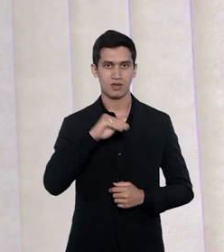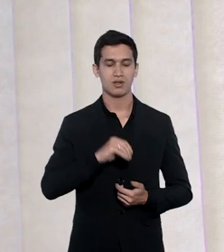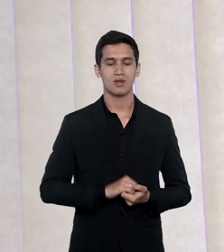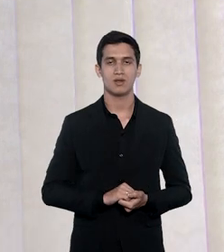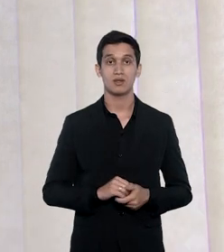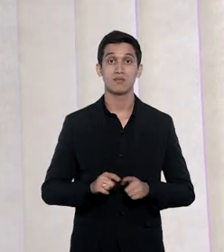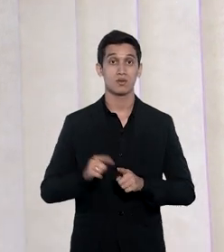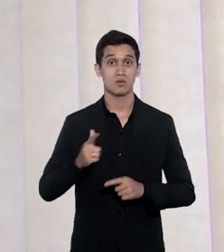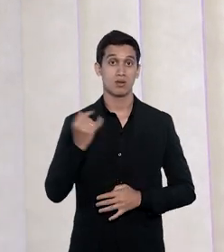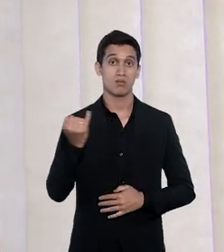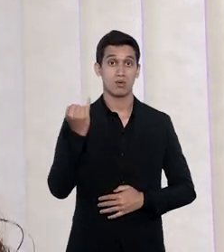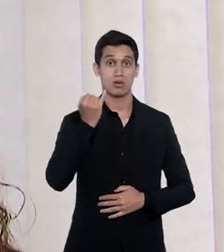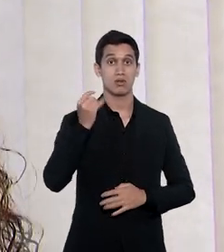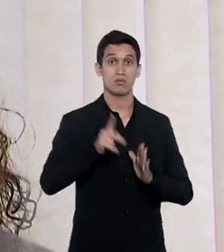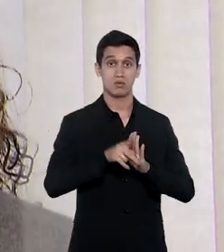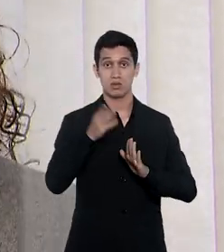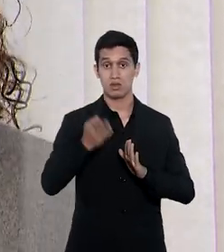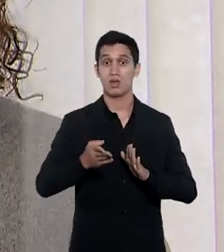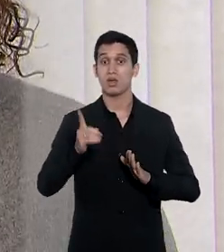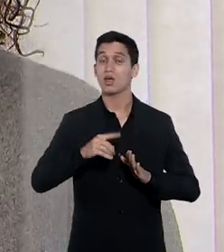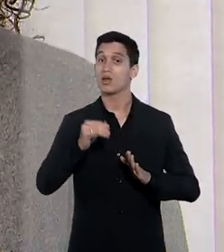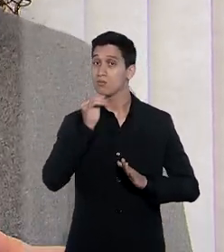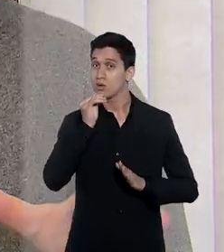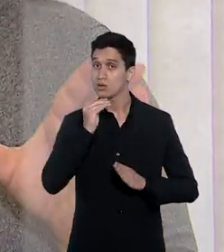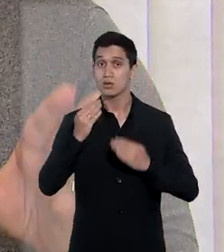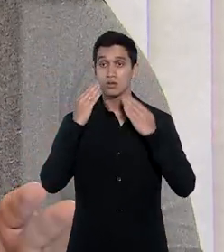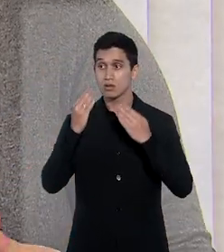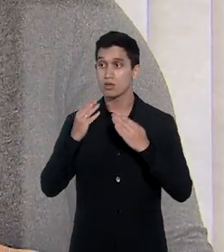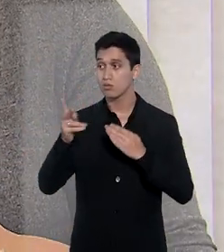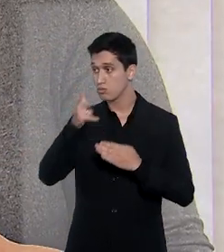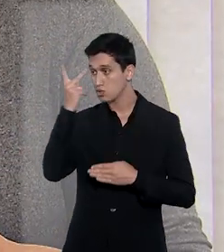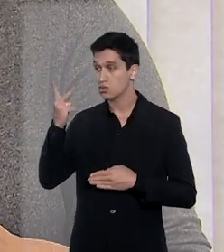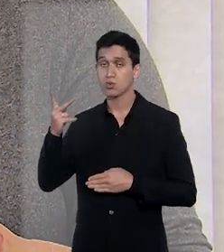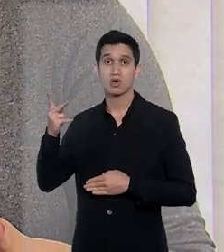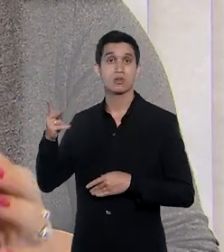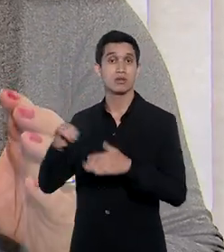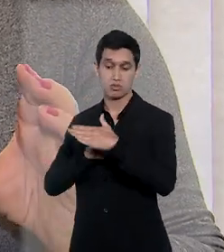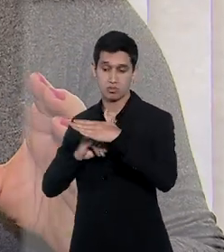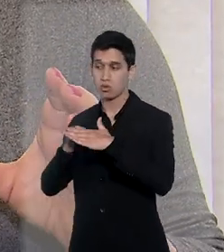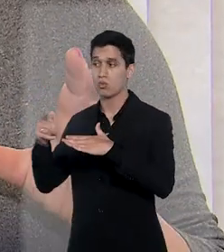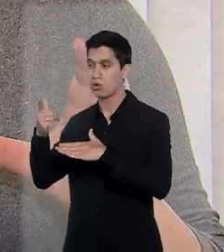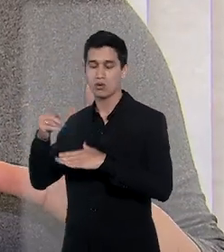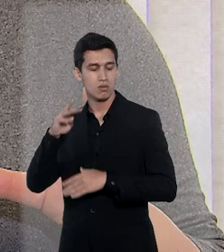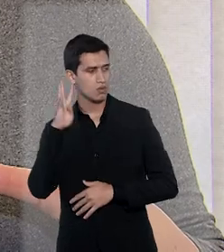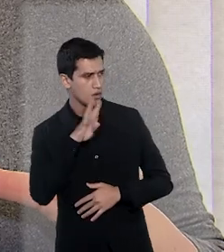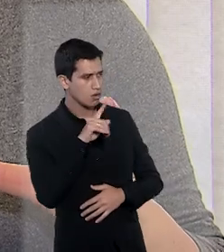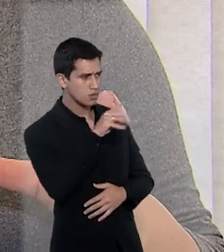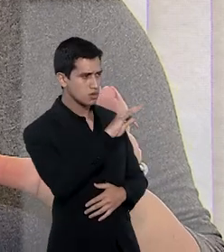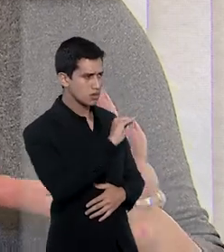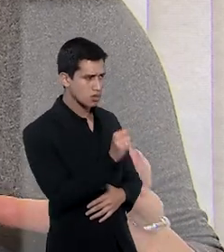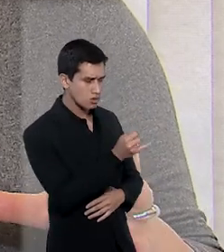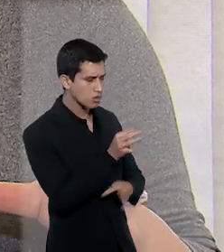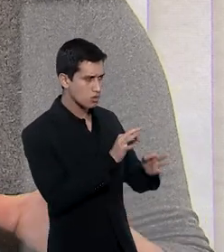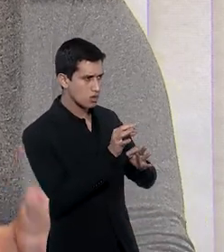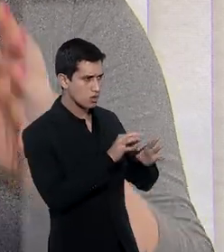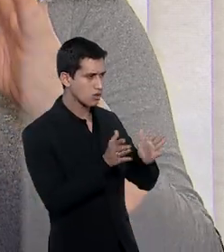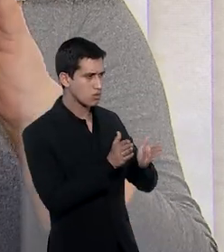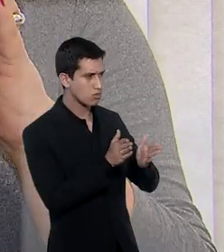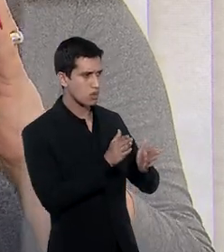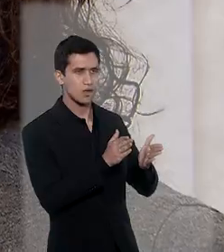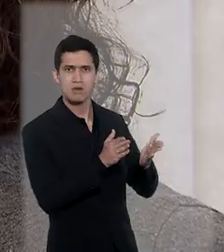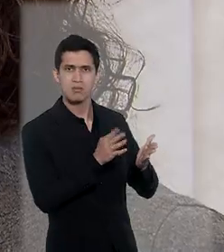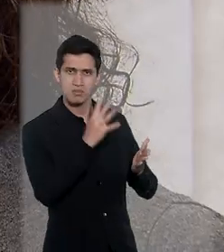Outra grande importância dessa política é o exemplo para que outras instituições estejam atentas a diferentes formas de garantir